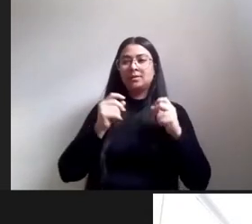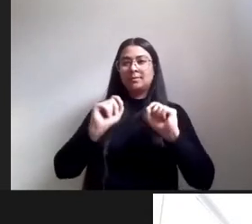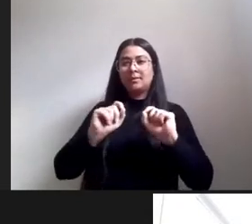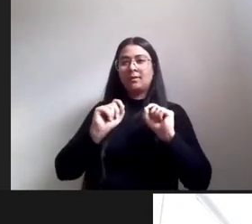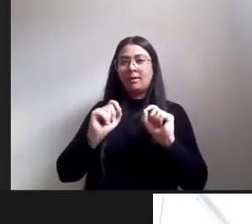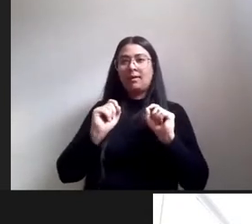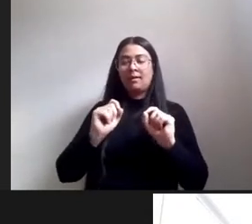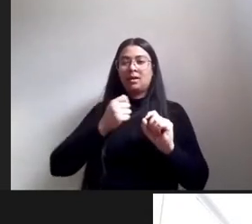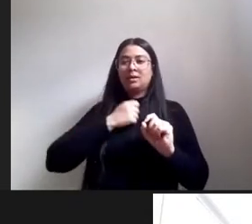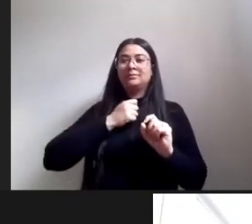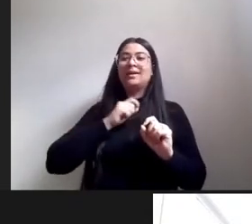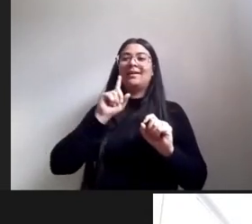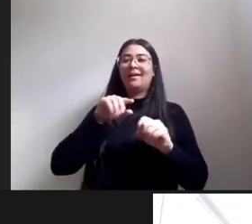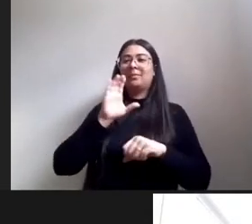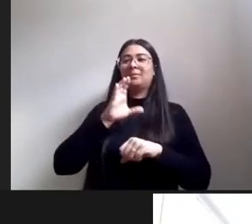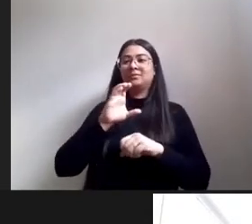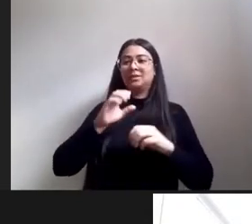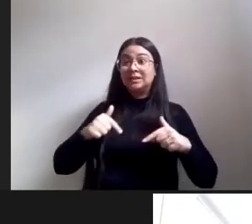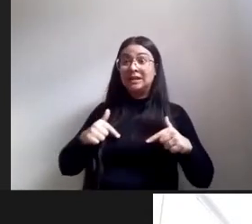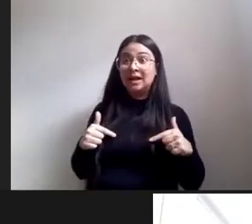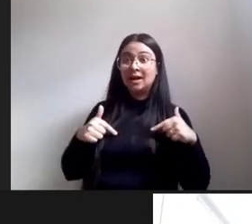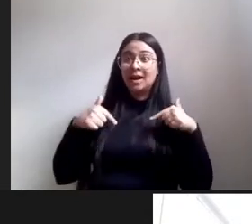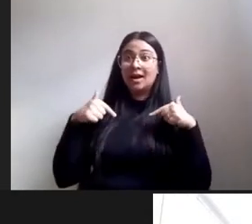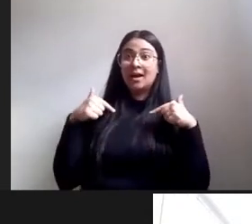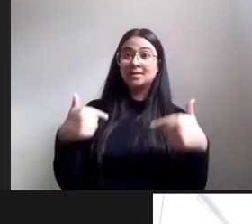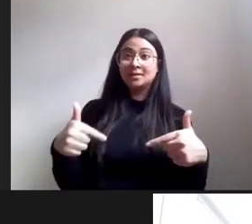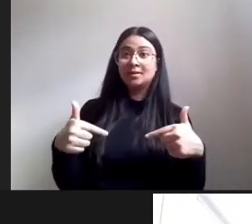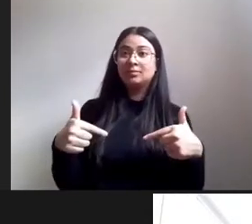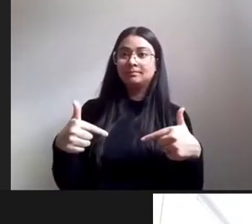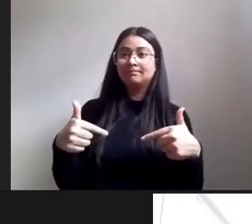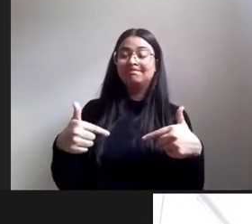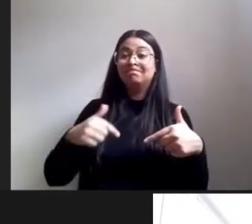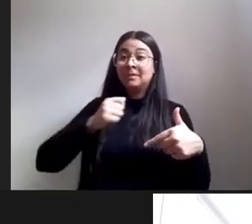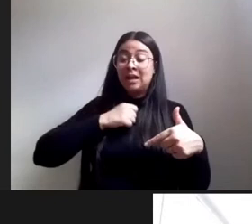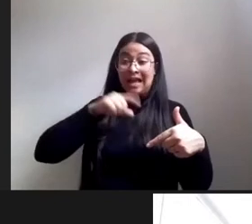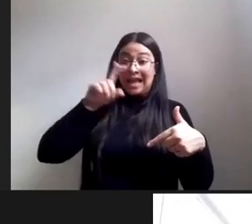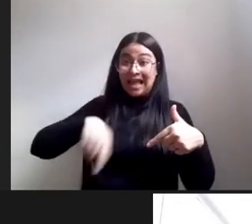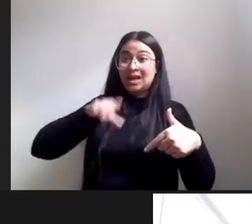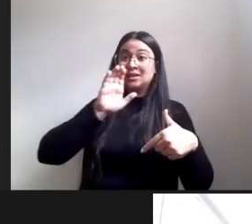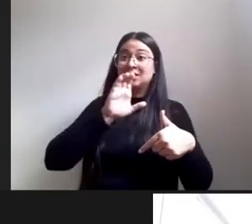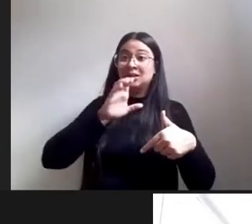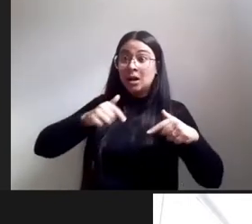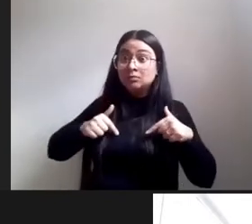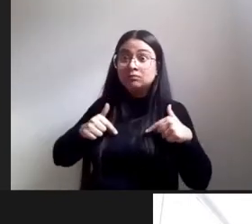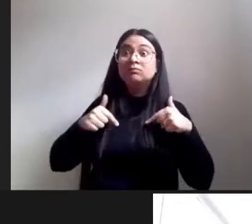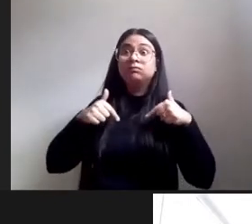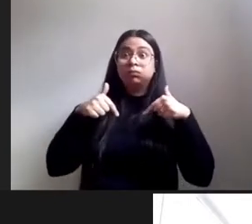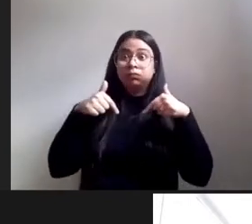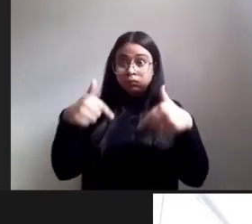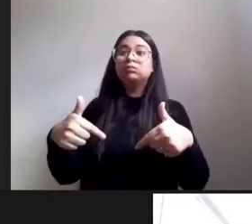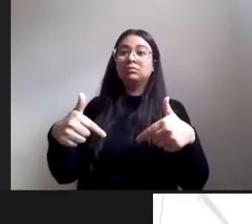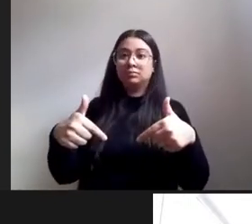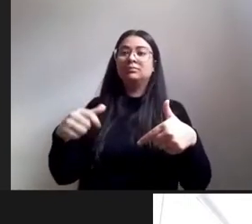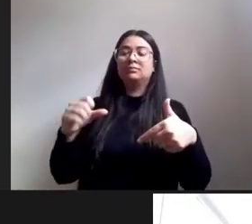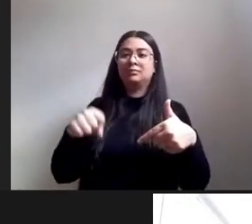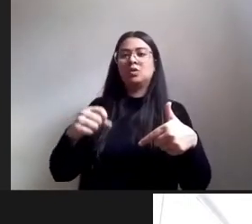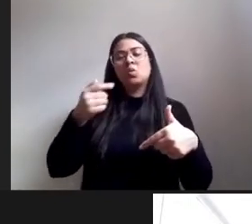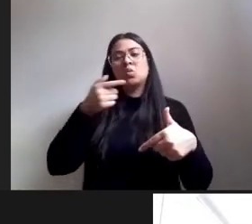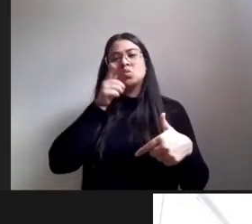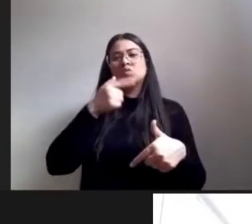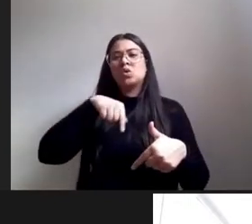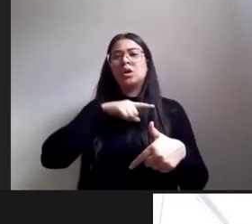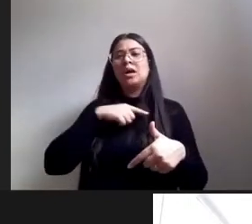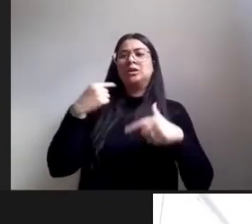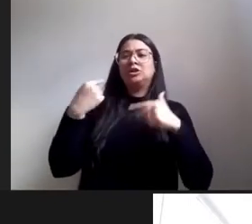de ação né uma ciência de muita ação inclusive ontem nós dialogávamos no grupo de trabalho sobre